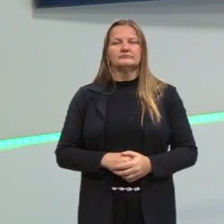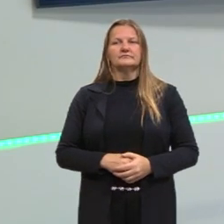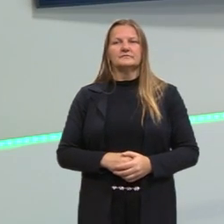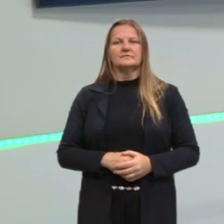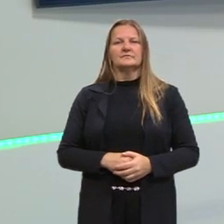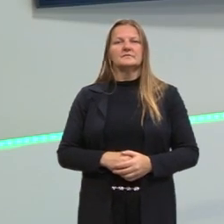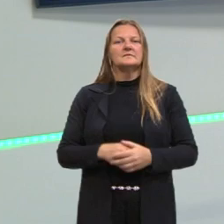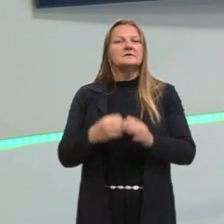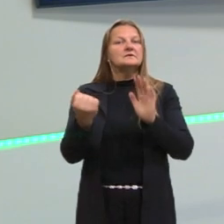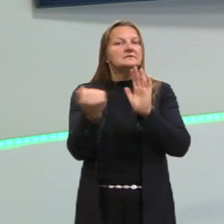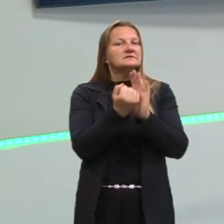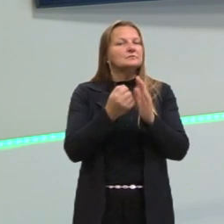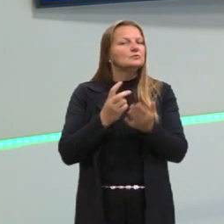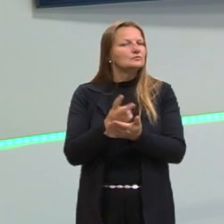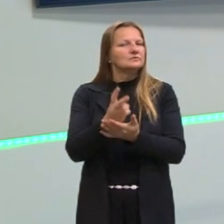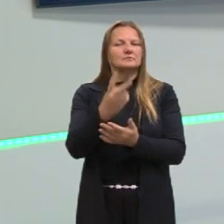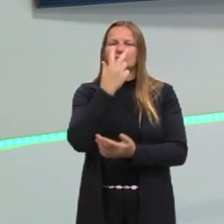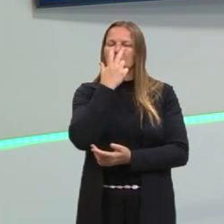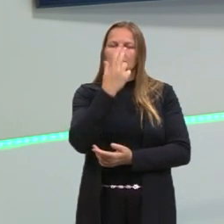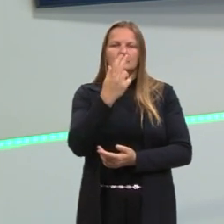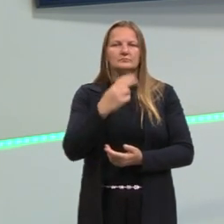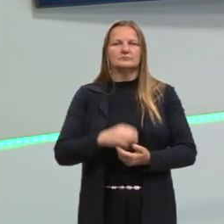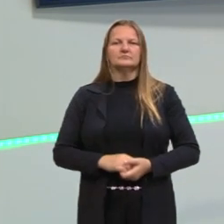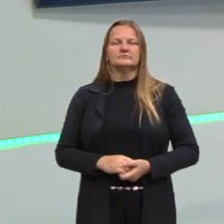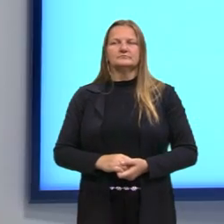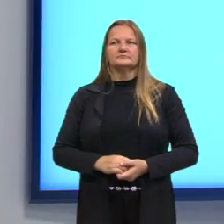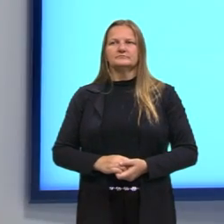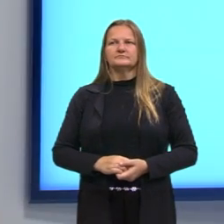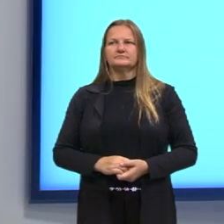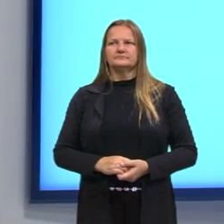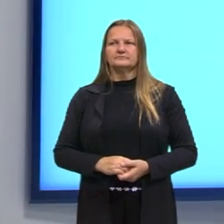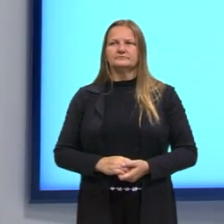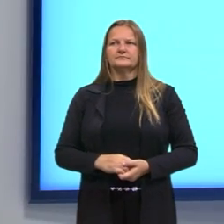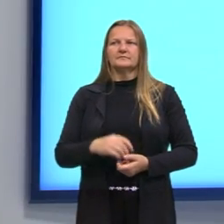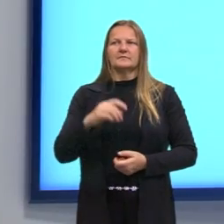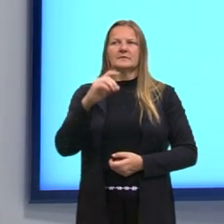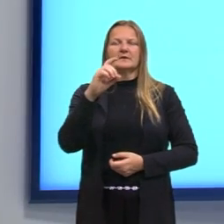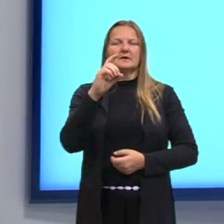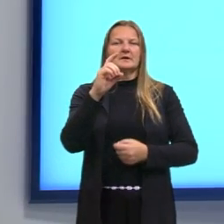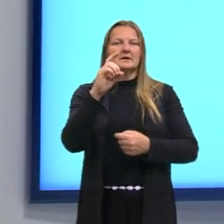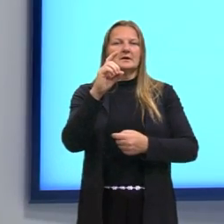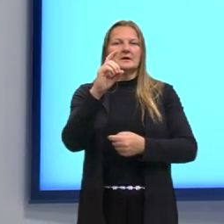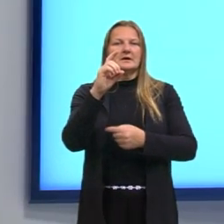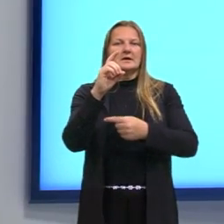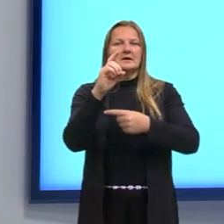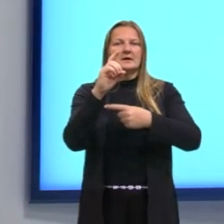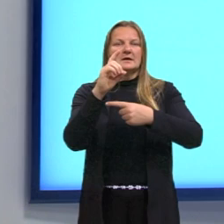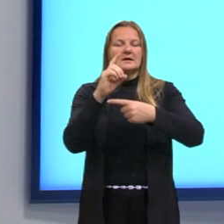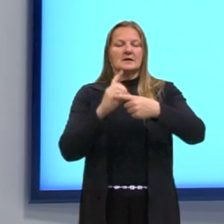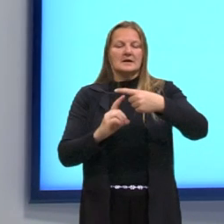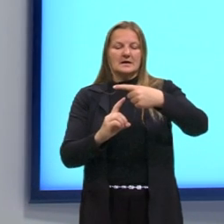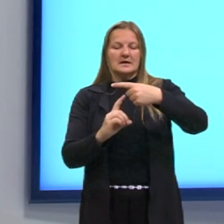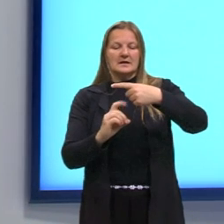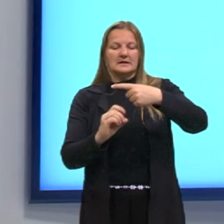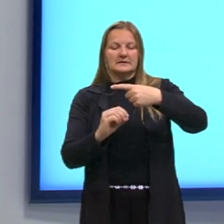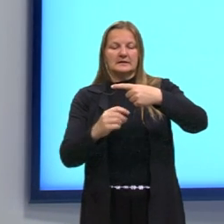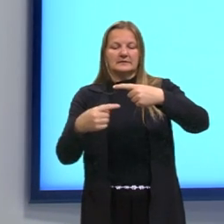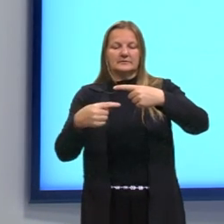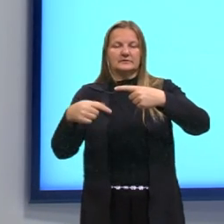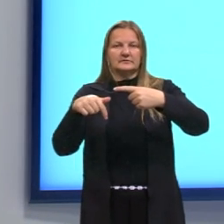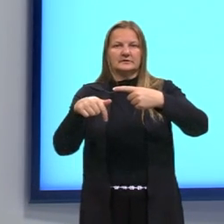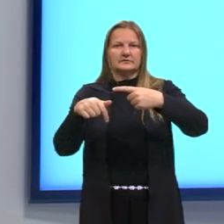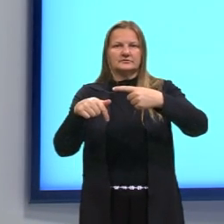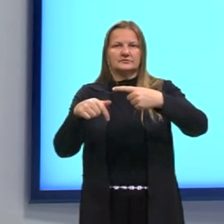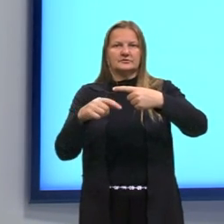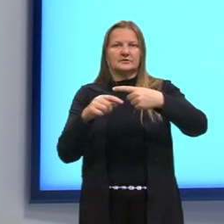símbolo a gente permanece sempre com o mesmo. E aí, o 10 elevado a menos 7, ele estava dividindo. E